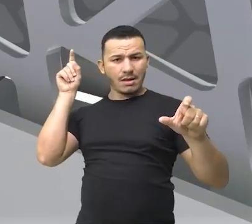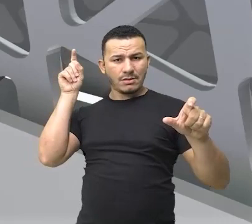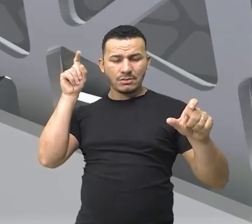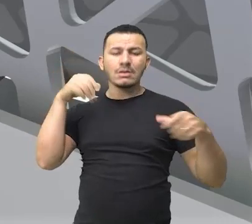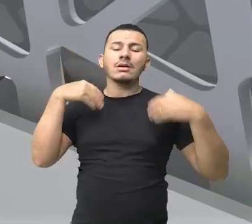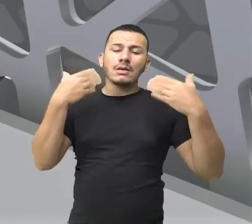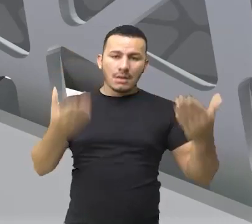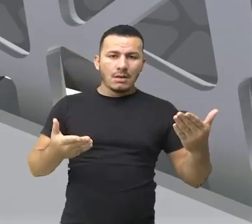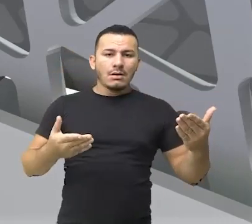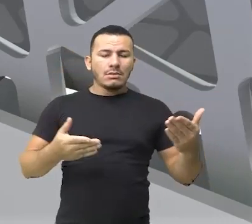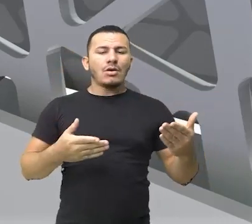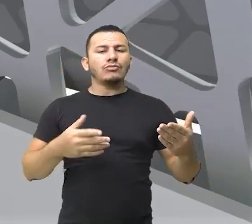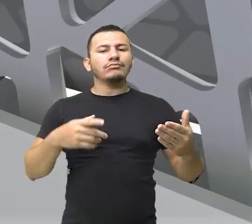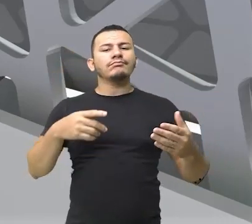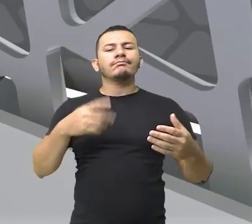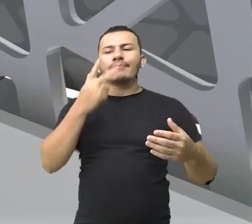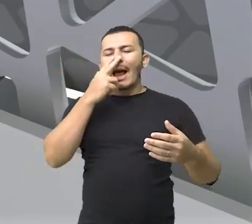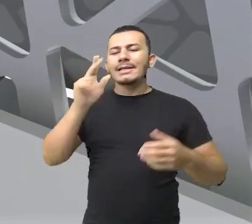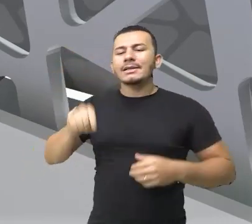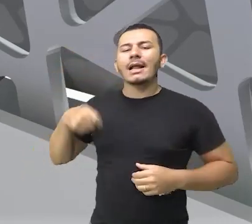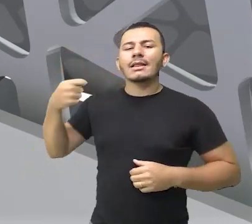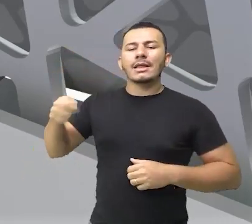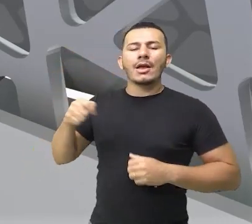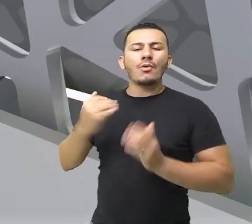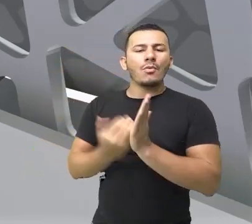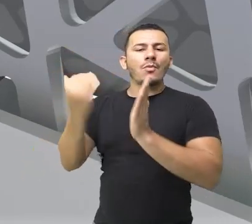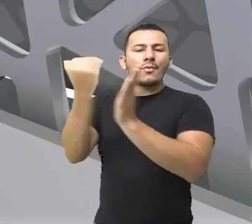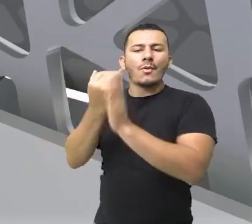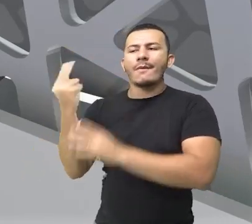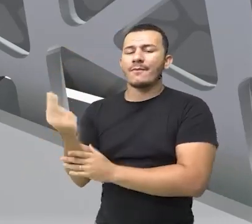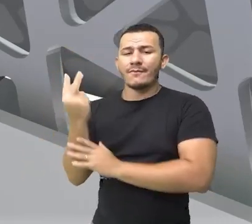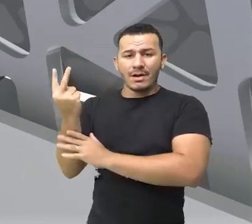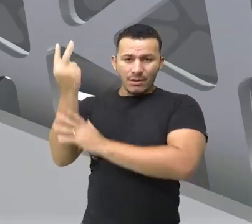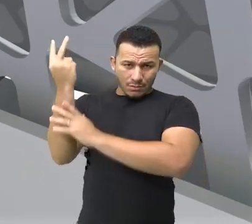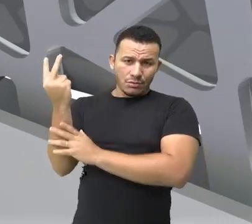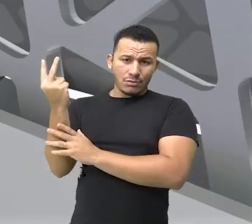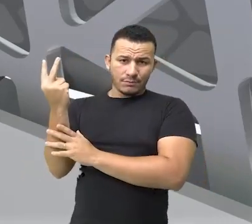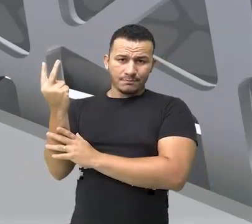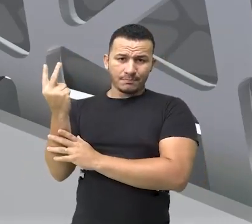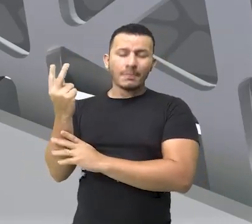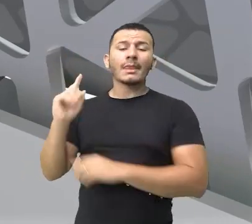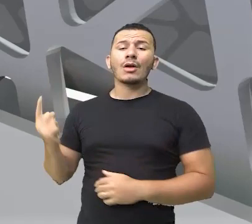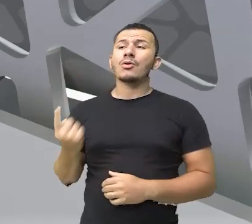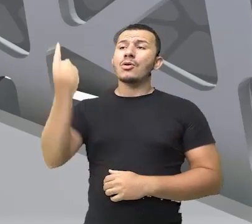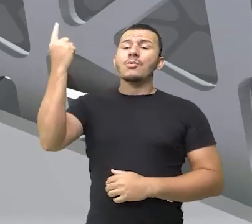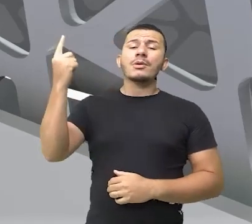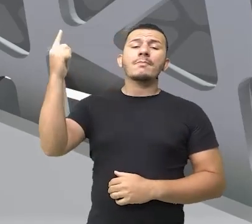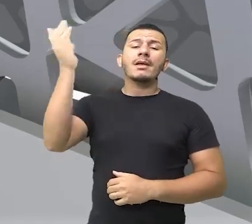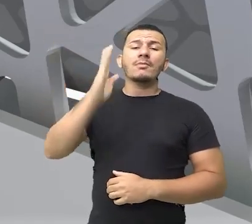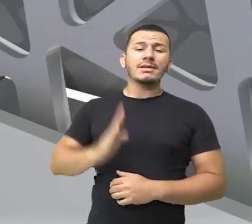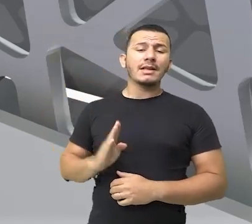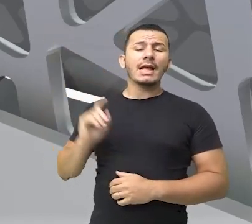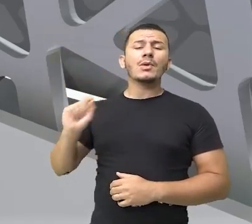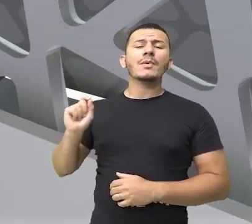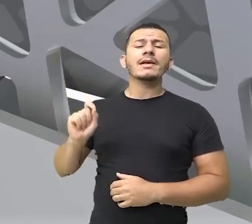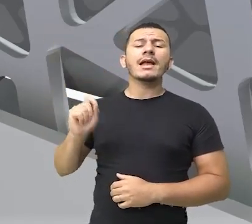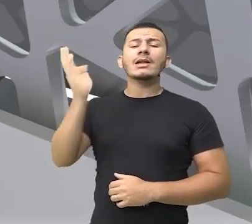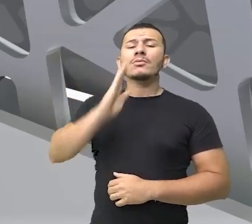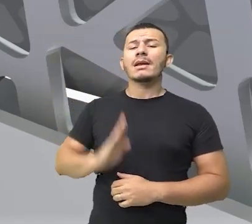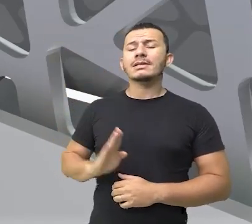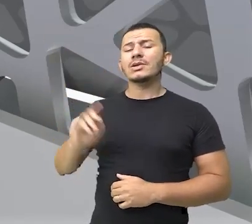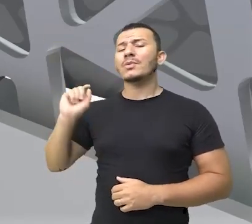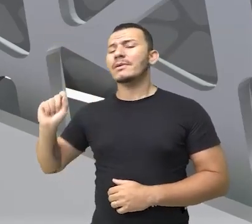se buscou valorizar o herói nacional, ou seja, o primeiro brasileiro. Quem? O índio. E por que